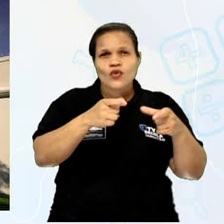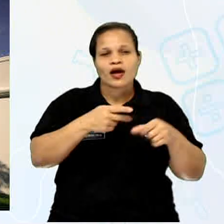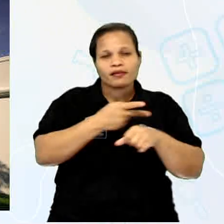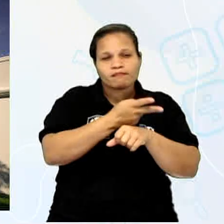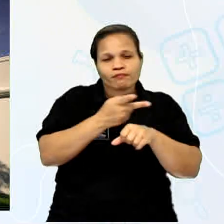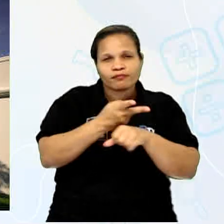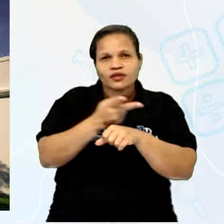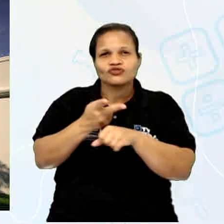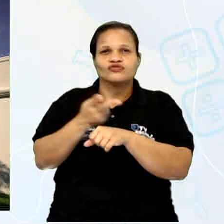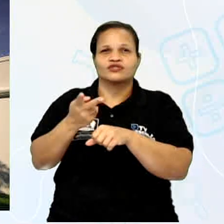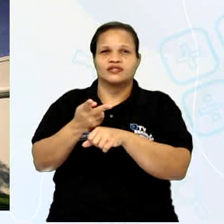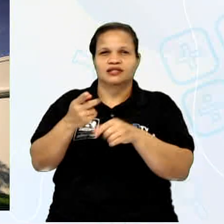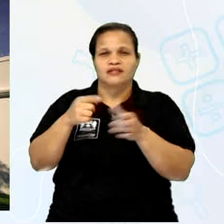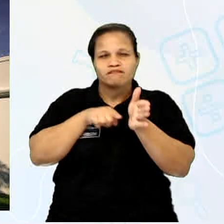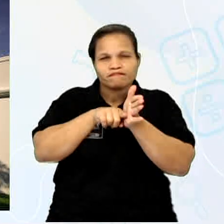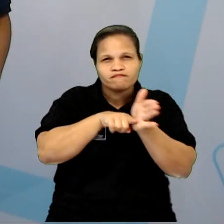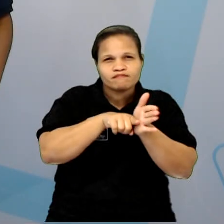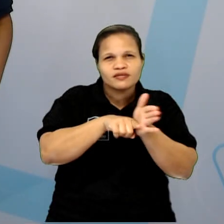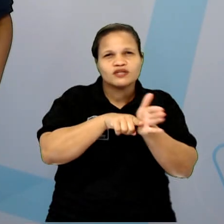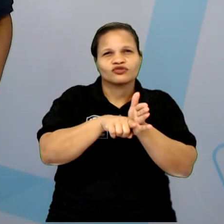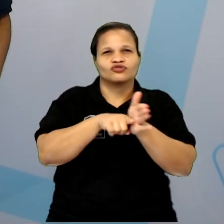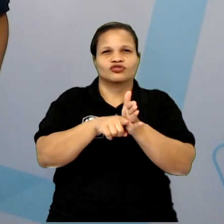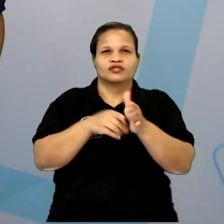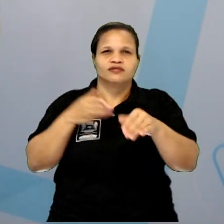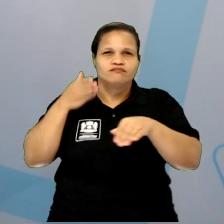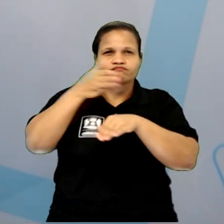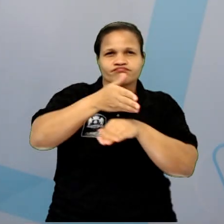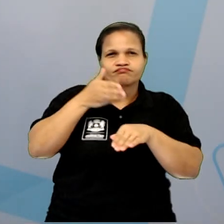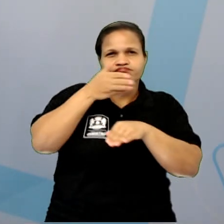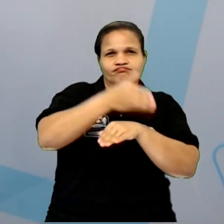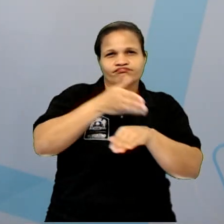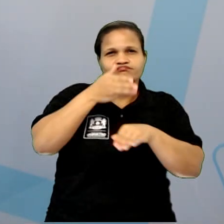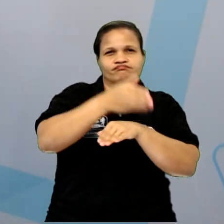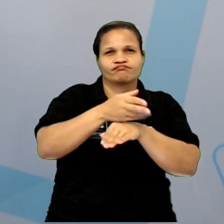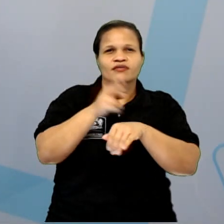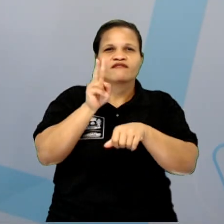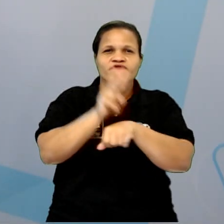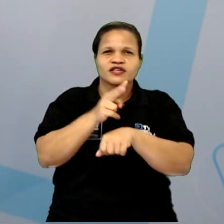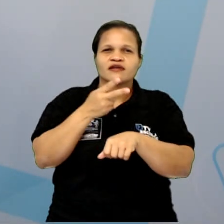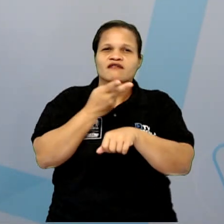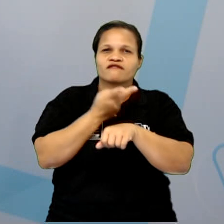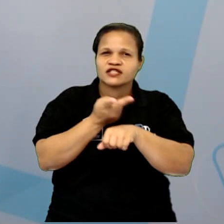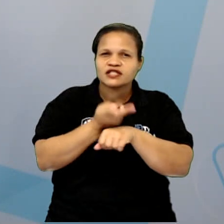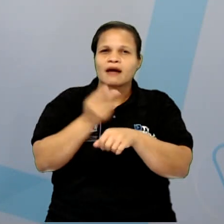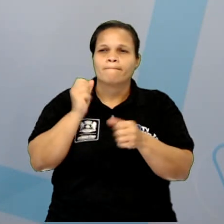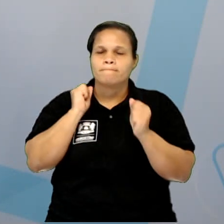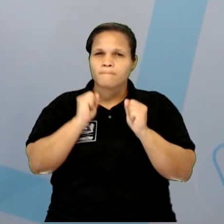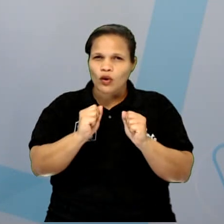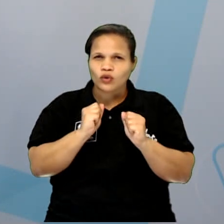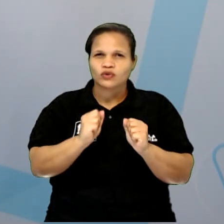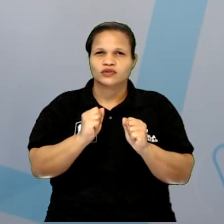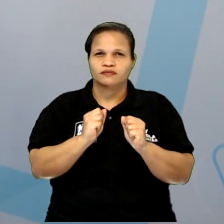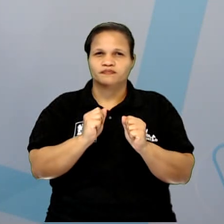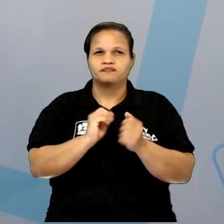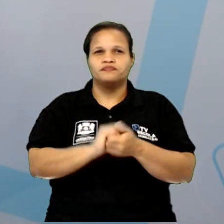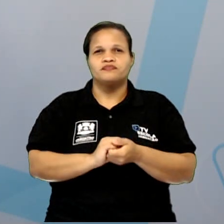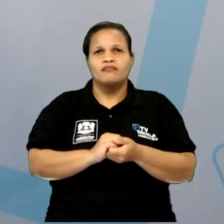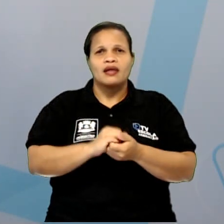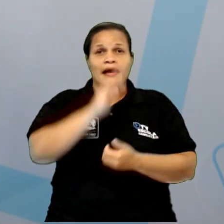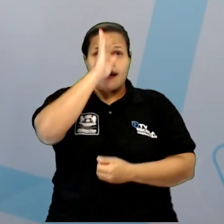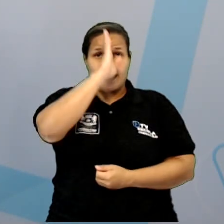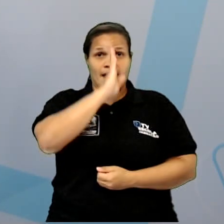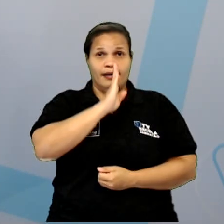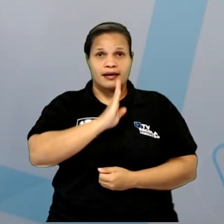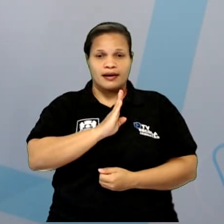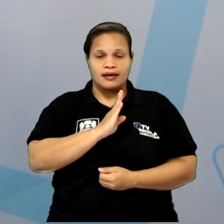culturais. Inclusive, eles sempre oferecem oficinas. E essas oficinas são gratuitas. Agora, no mês de agosto,